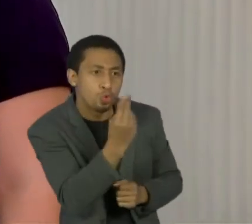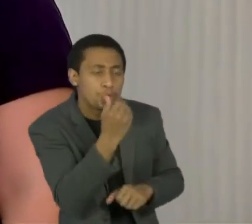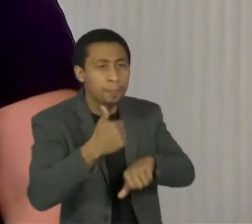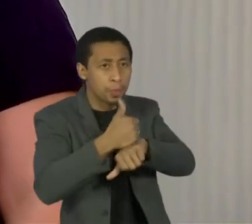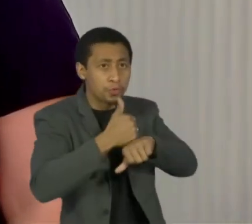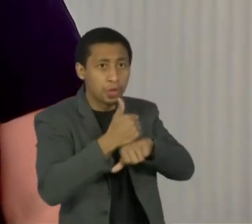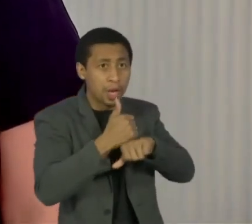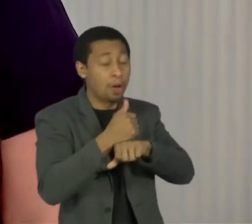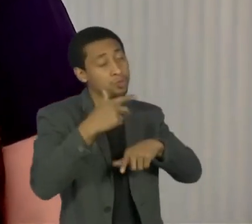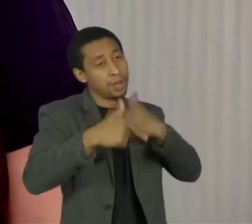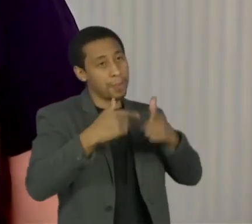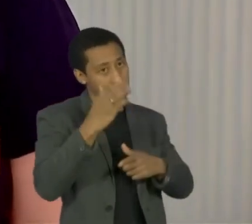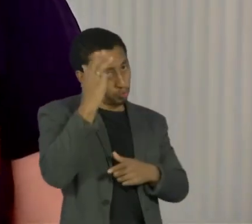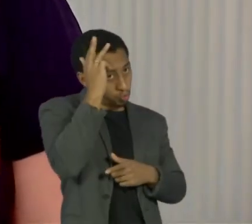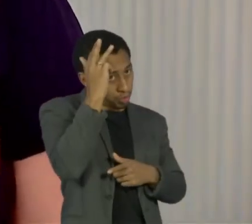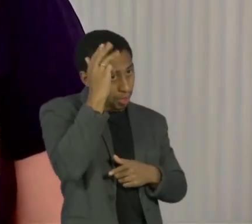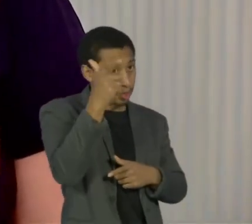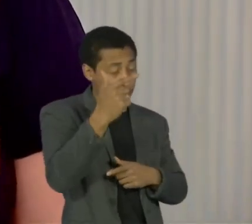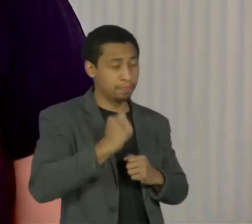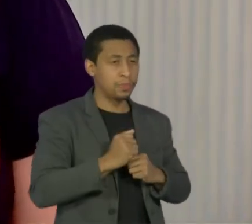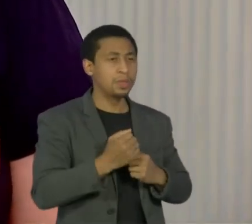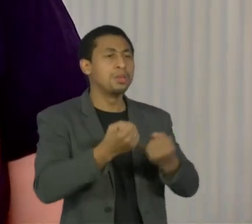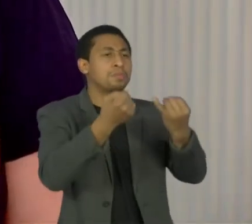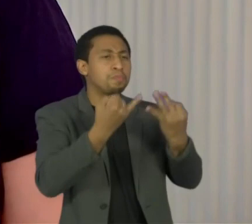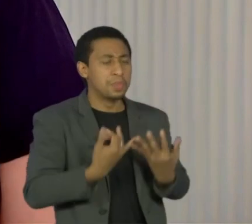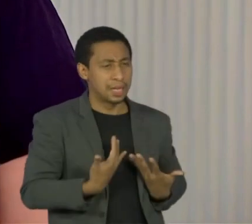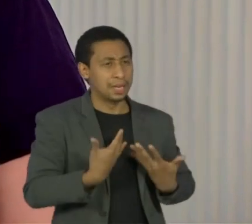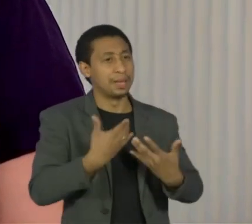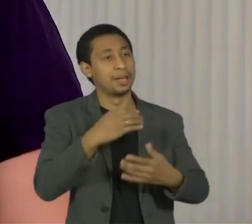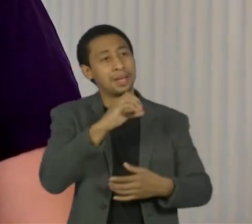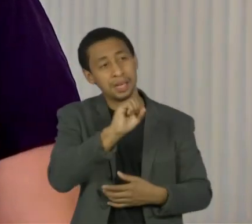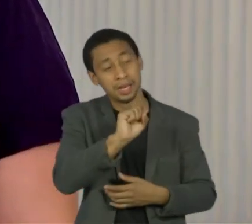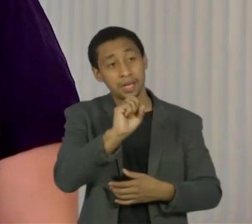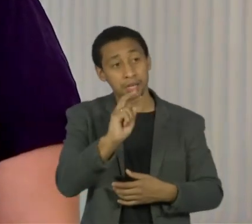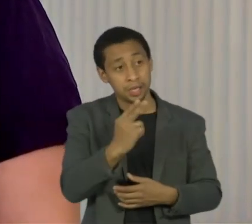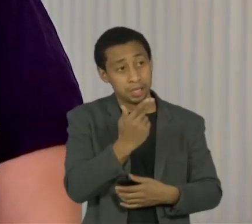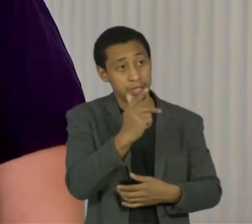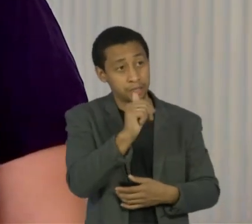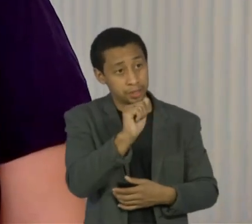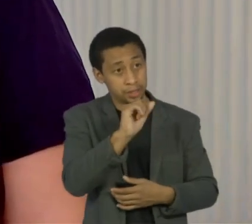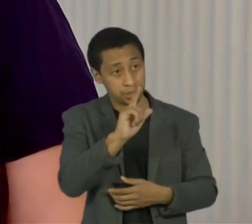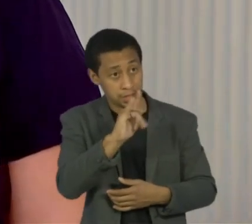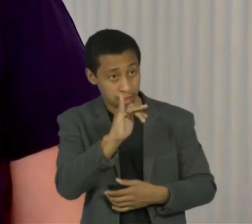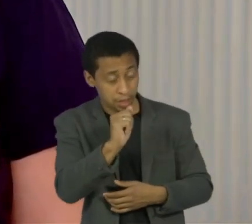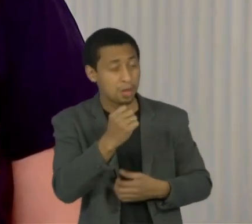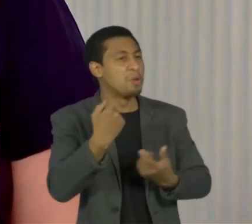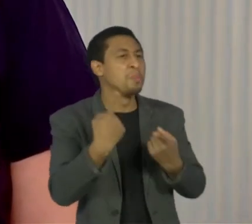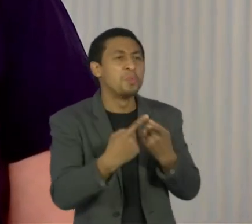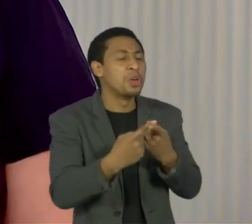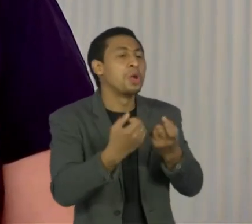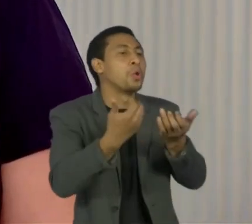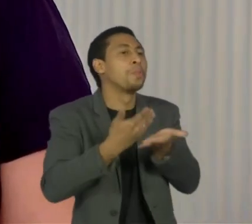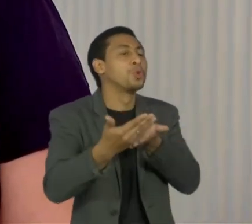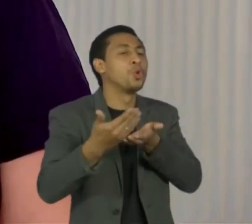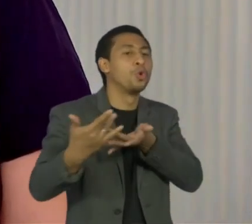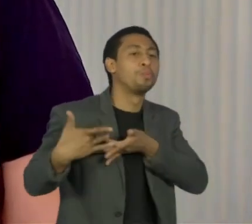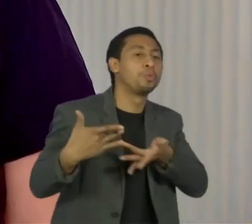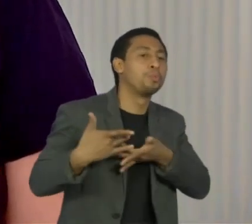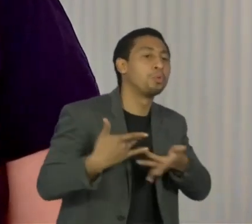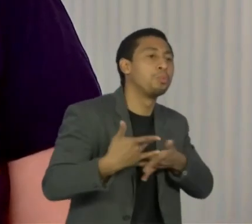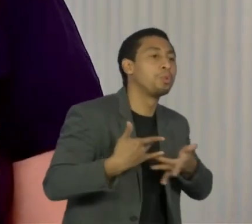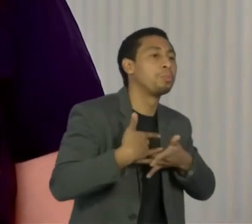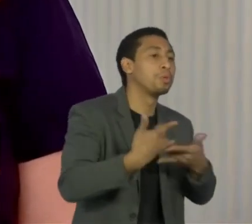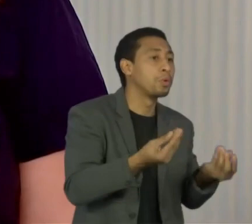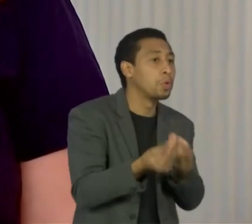Carmo. Sheila, conta para a gente por que vocês abriram mais possibilidades para pessoas físicas doarem e quais são esses meios de doação.